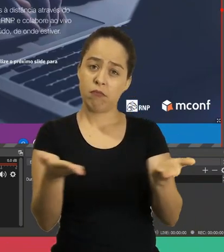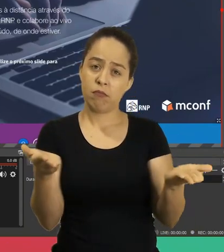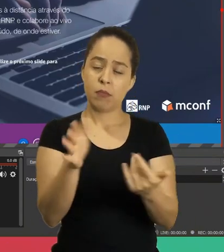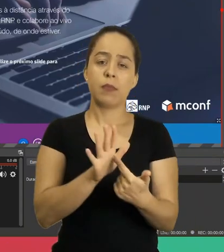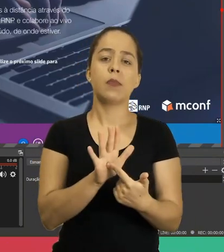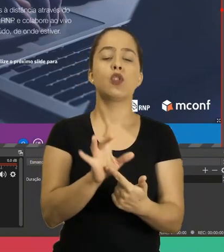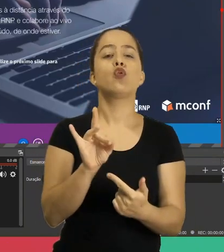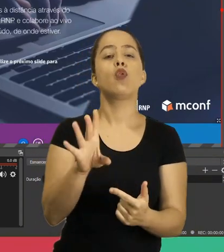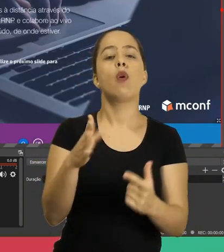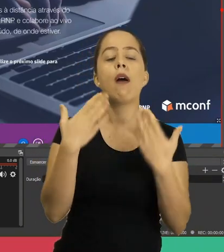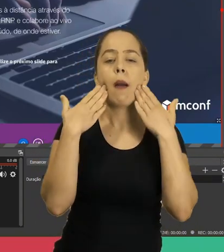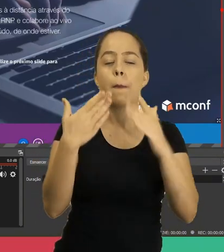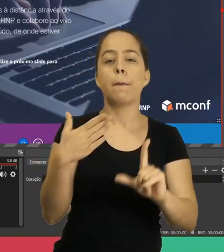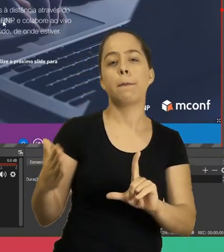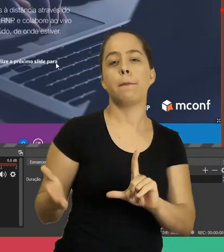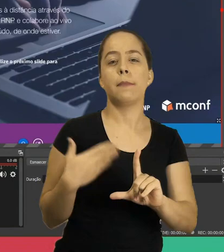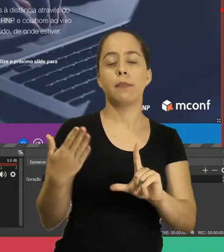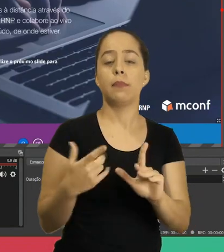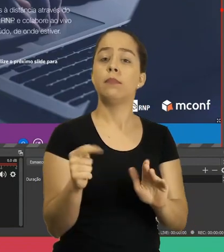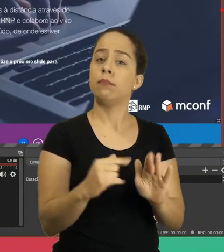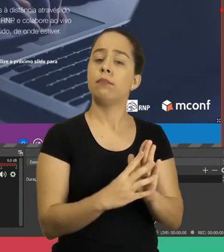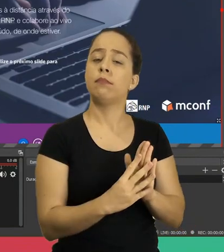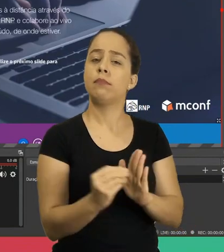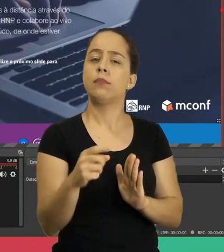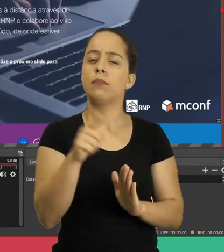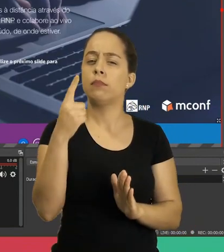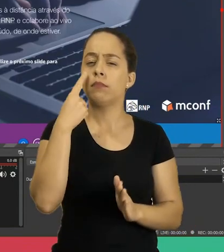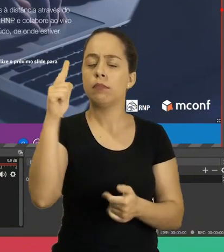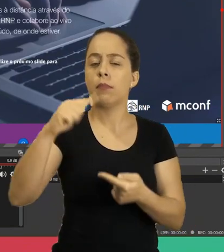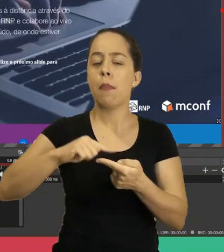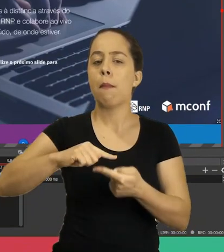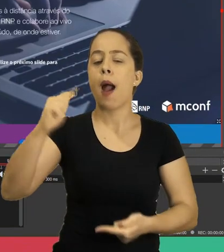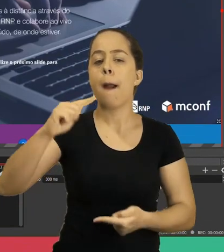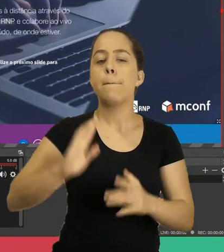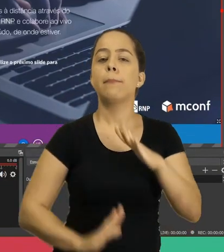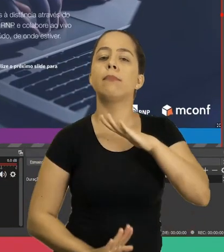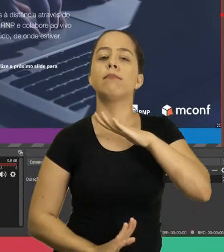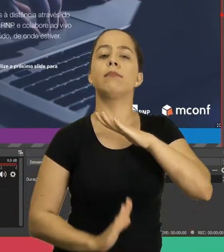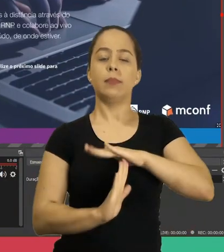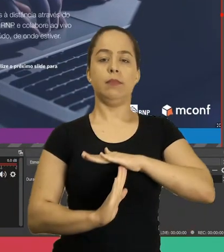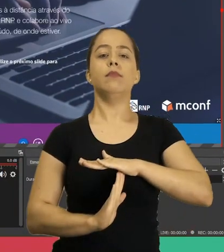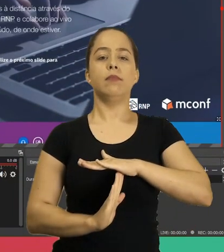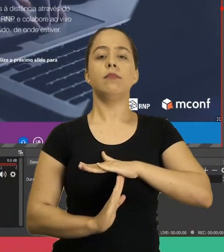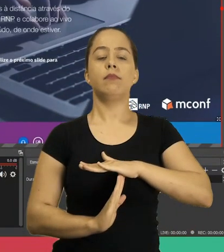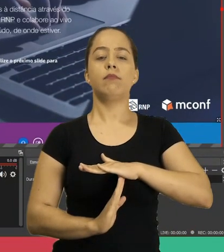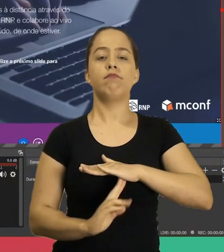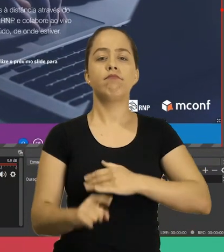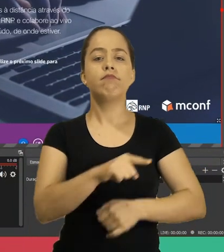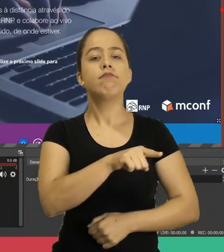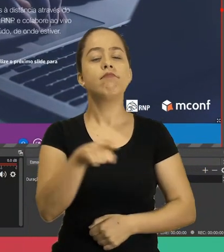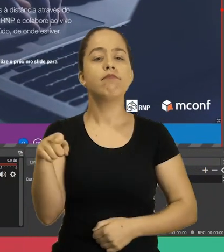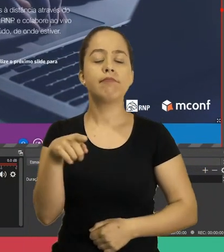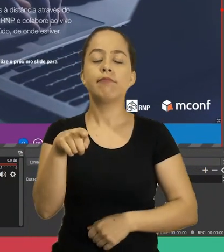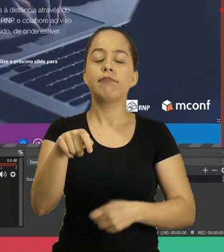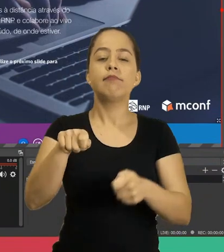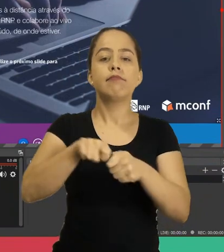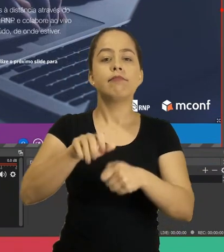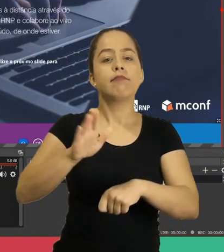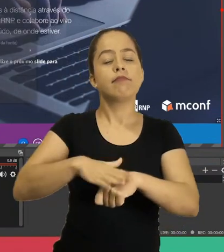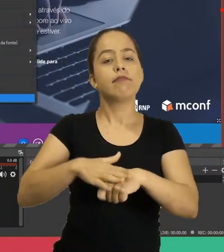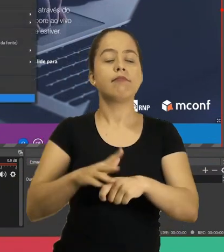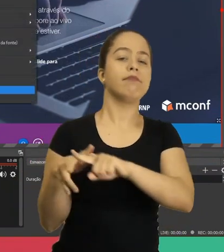Eu sugiro você deixar aqui só a apresentação. Por padrão. Para ver o tamanho máximo que vai ocupar ali.